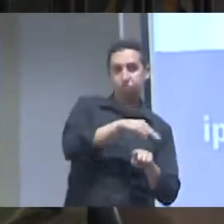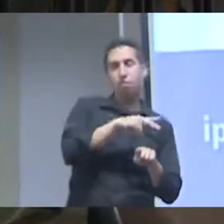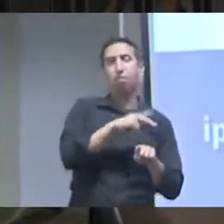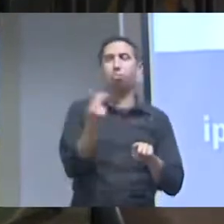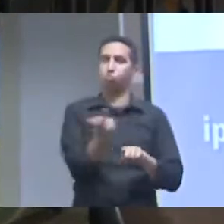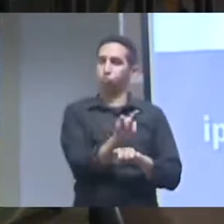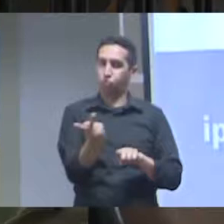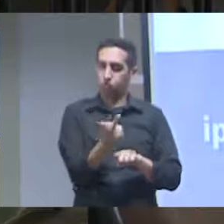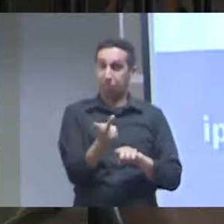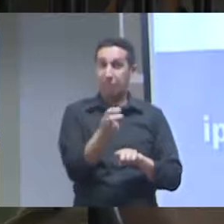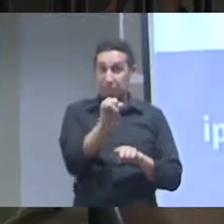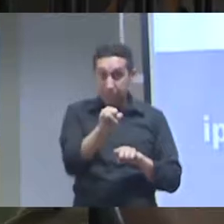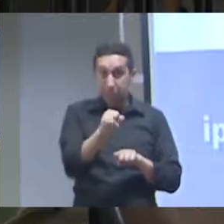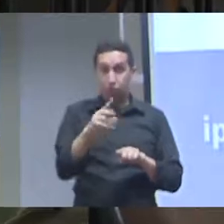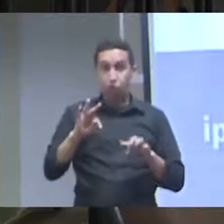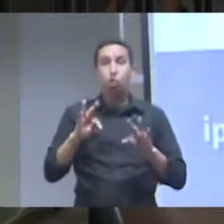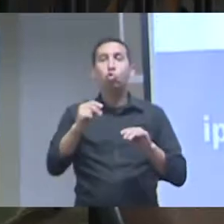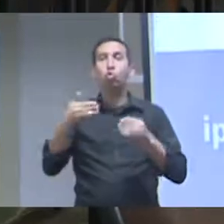dois